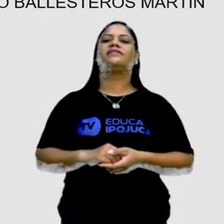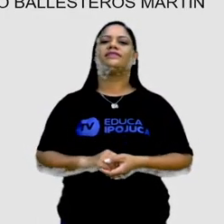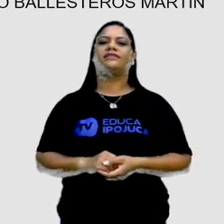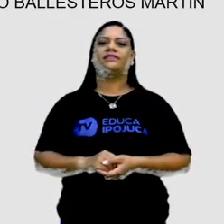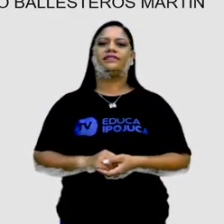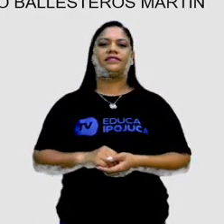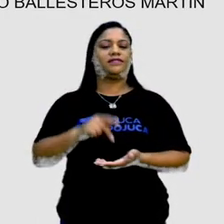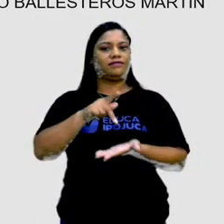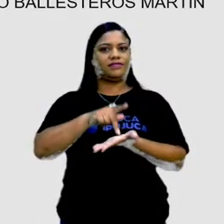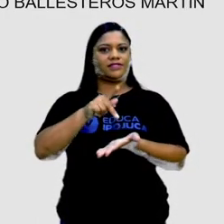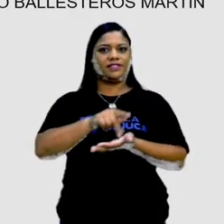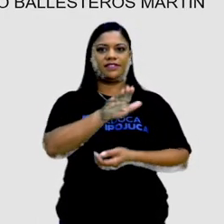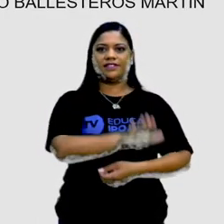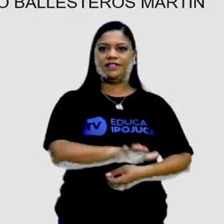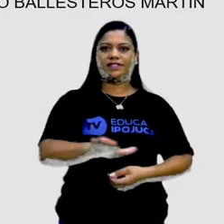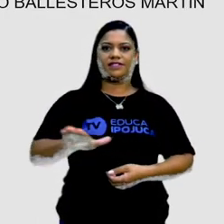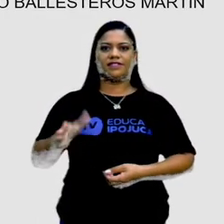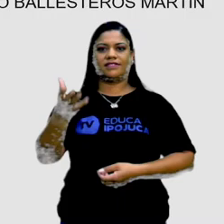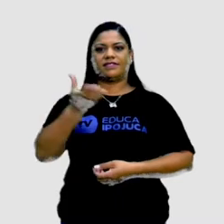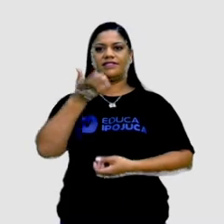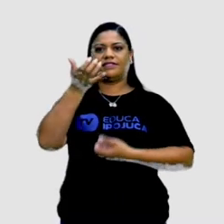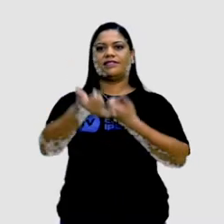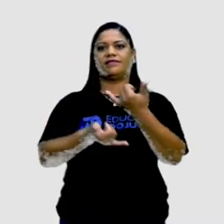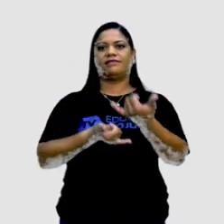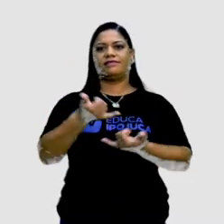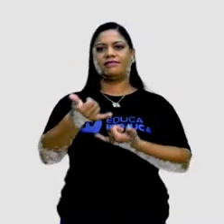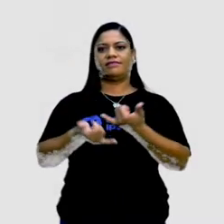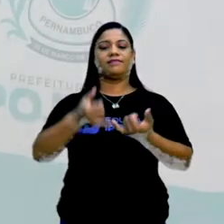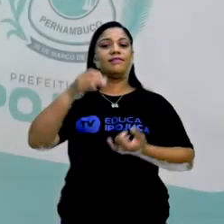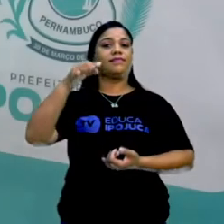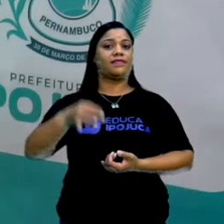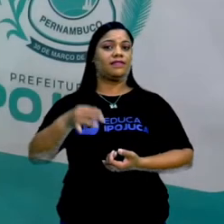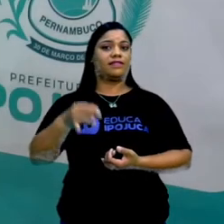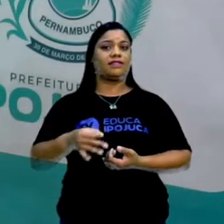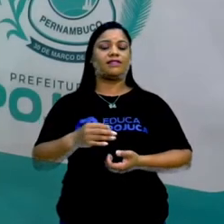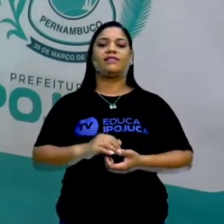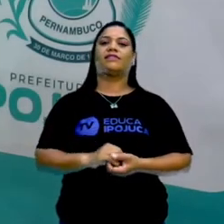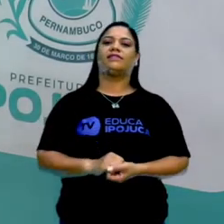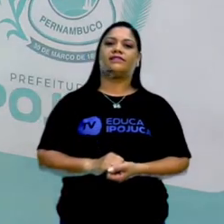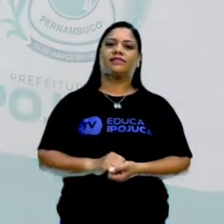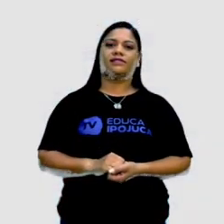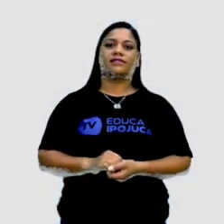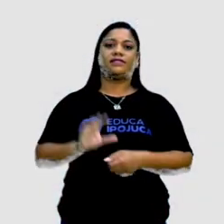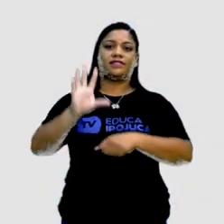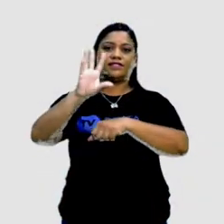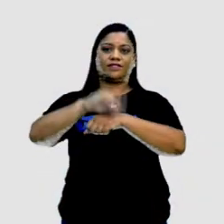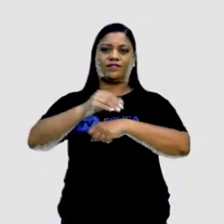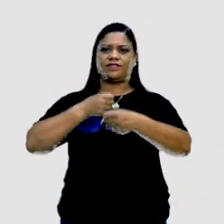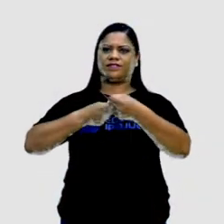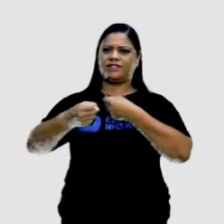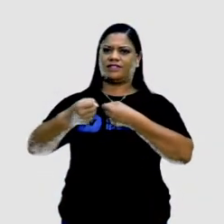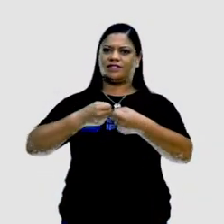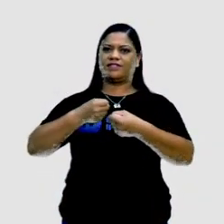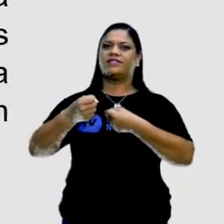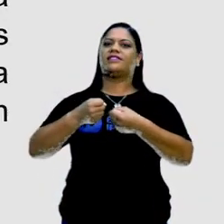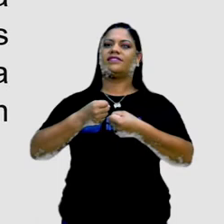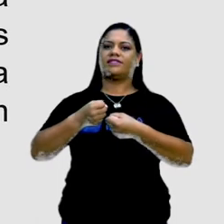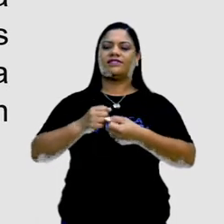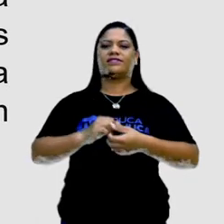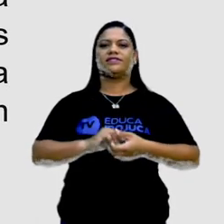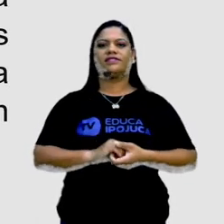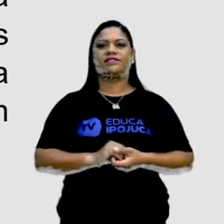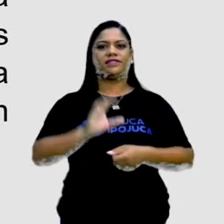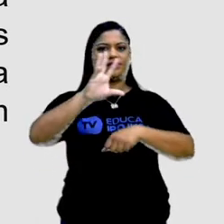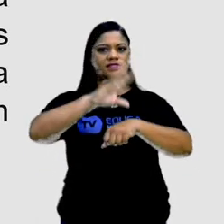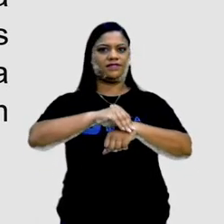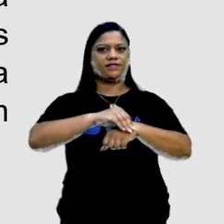querem. Crianças que querem brincar, né, com certeza. E anota aí, ó, a foto reportagem é uma reportagem por meio